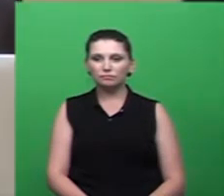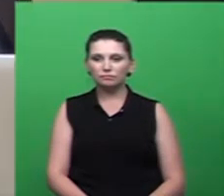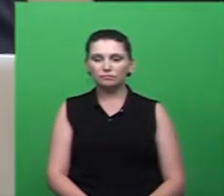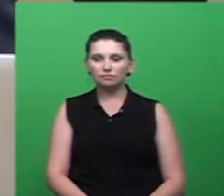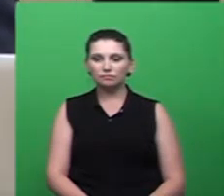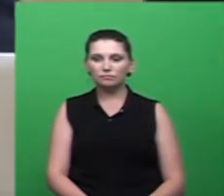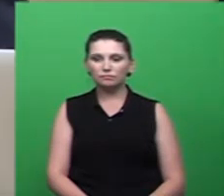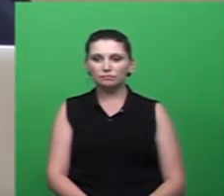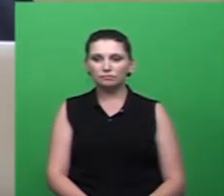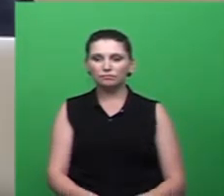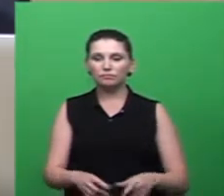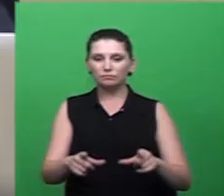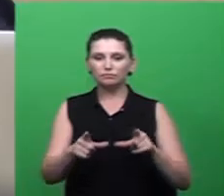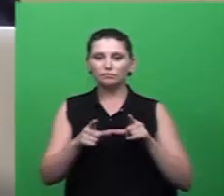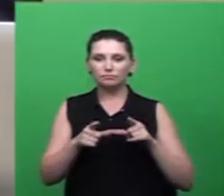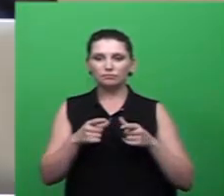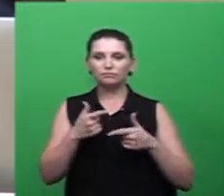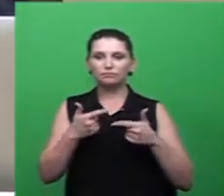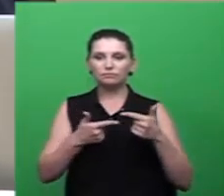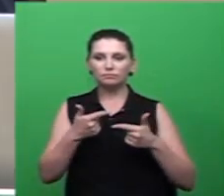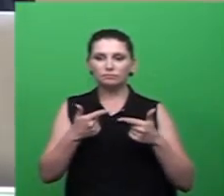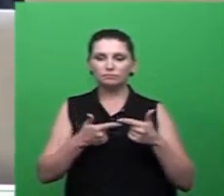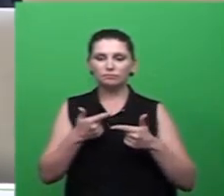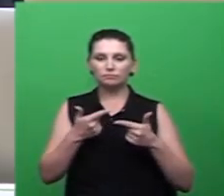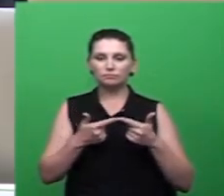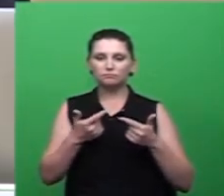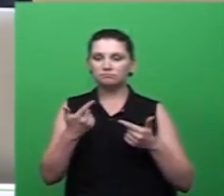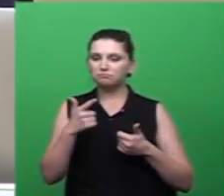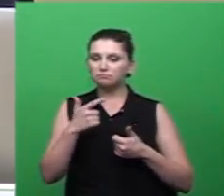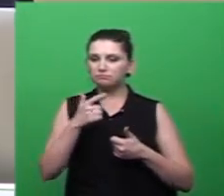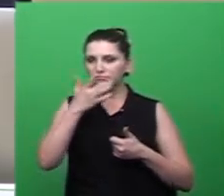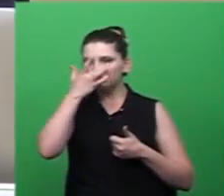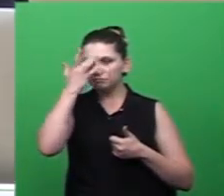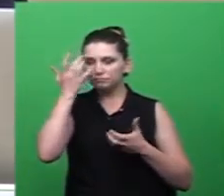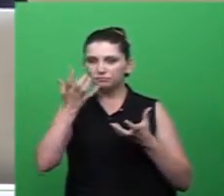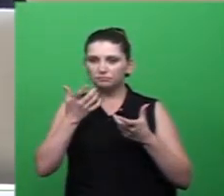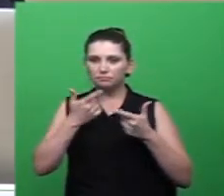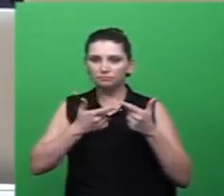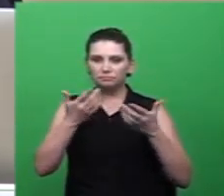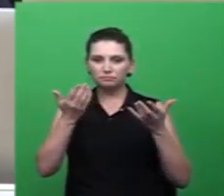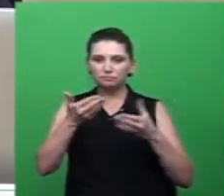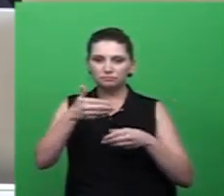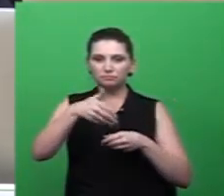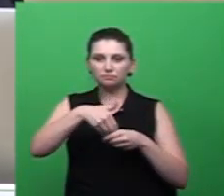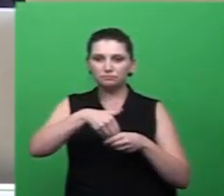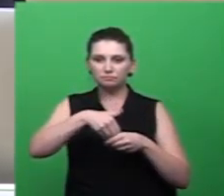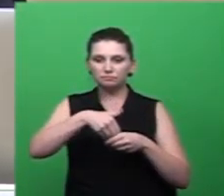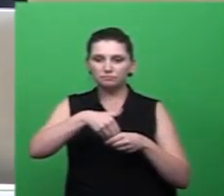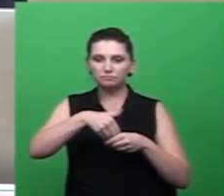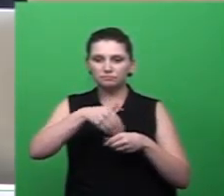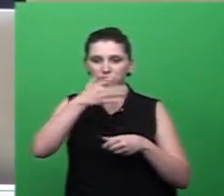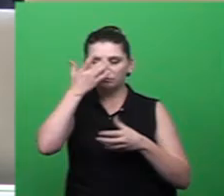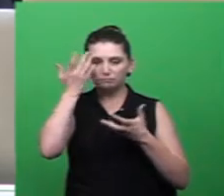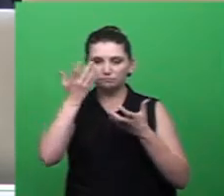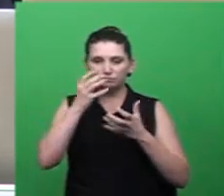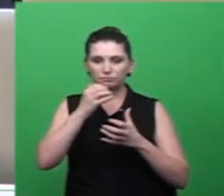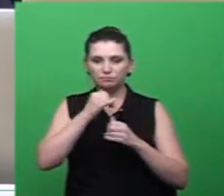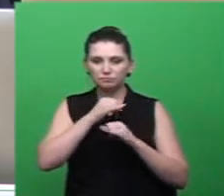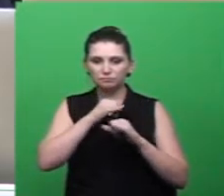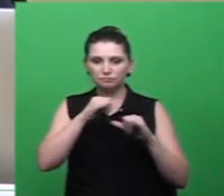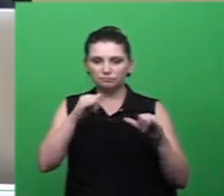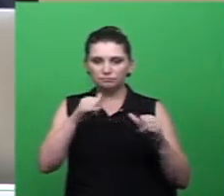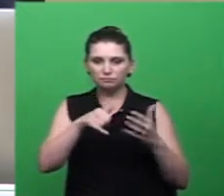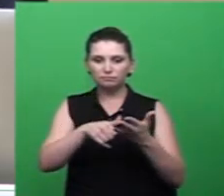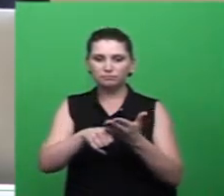O requerimento continua em discussão. Não havendo vereadores que queiram discutir, está em votação. Os contrários se manifestem.